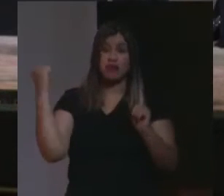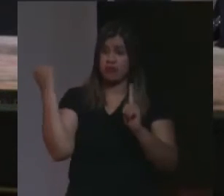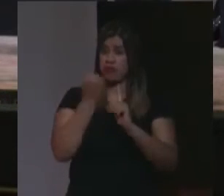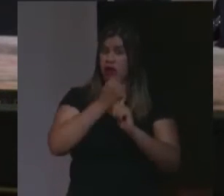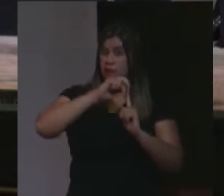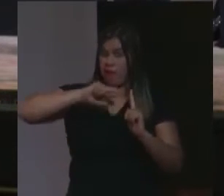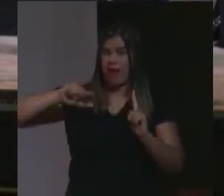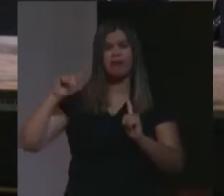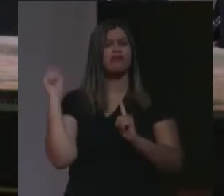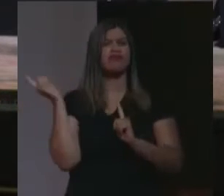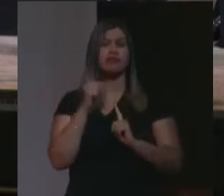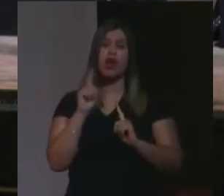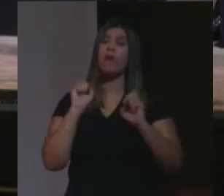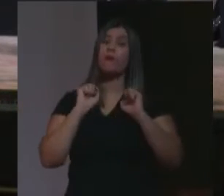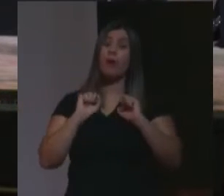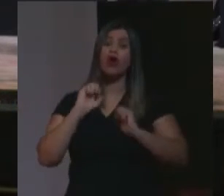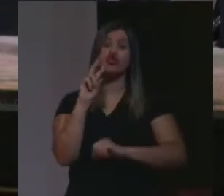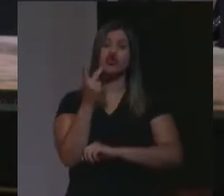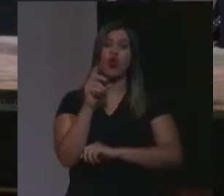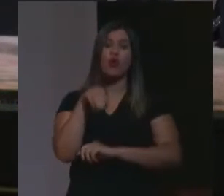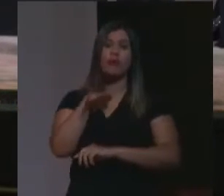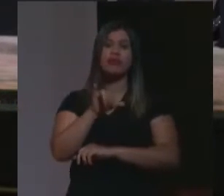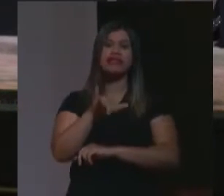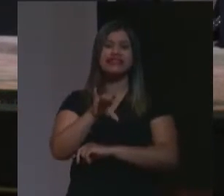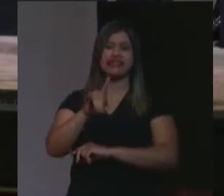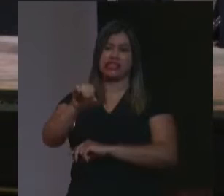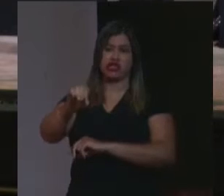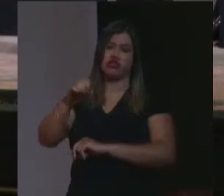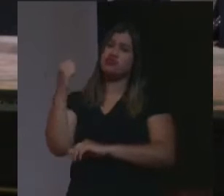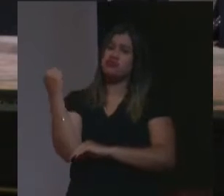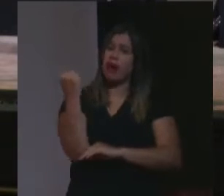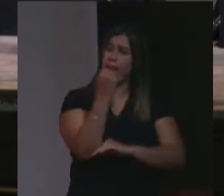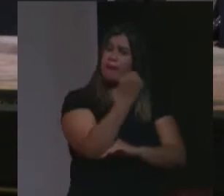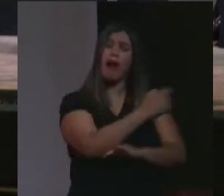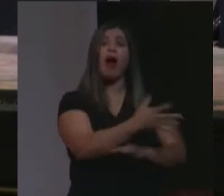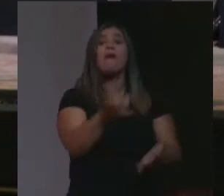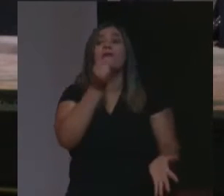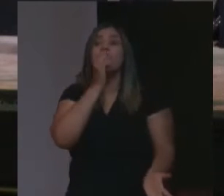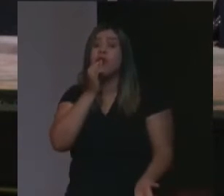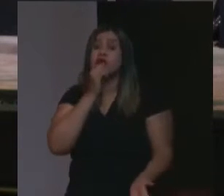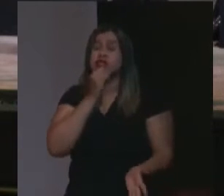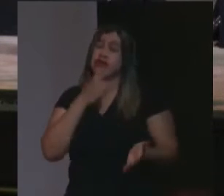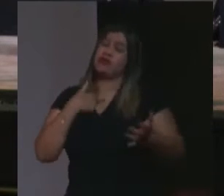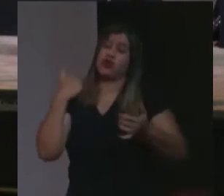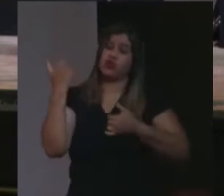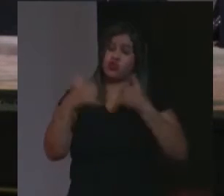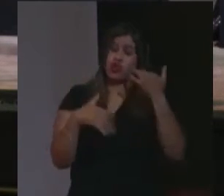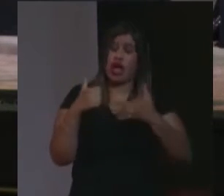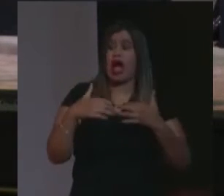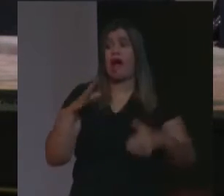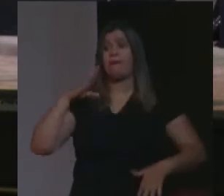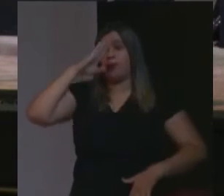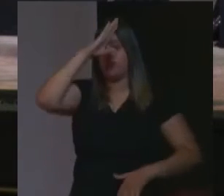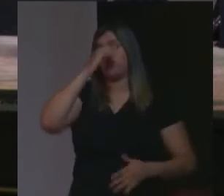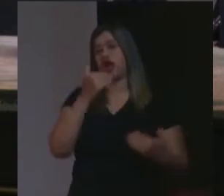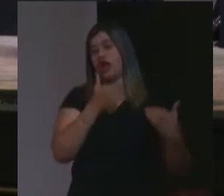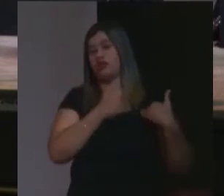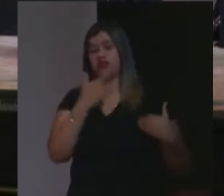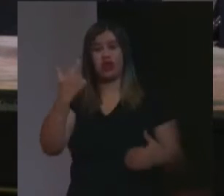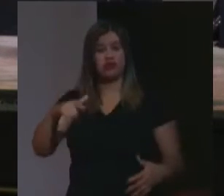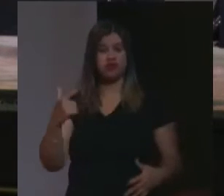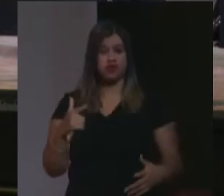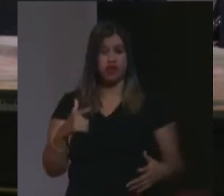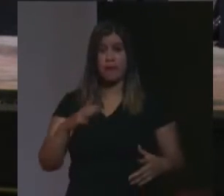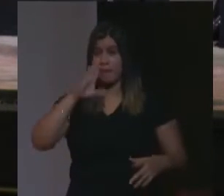eu não estou aqui dizendo que Bolsonaro não é responsável por todas essas mortes principalmente da